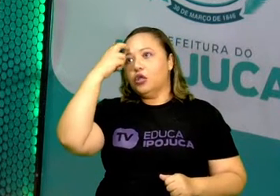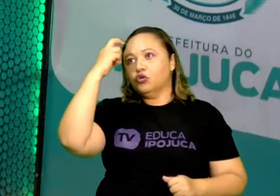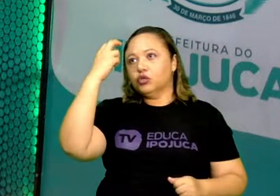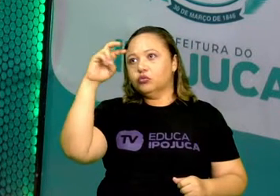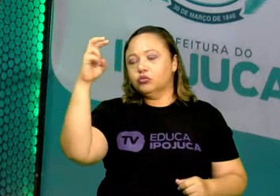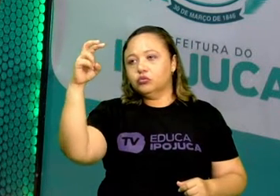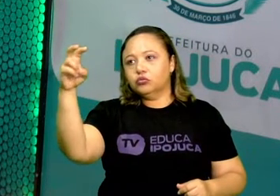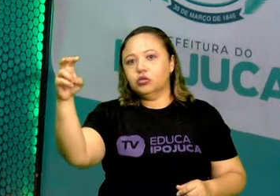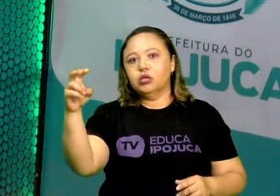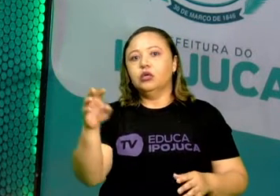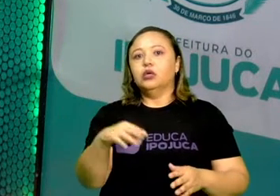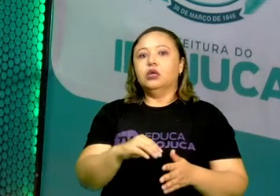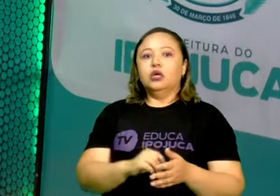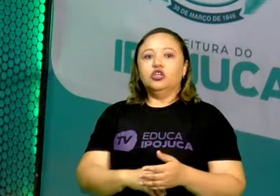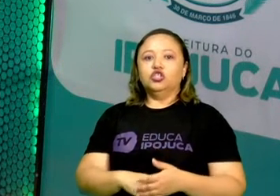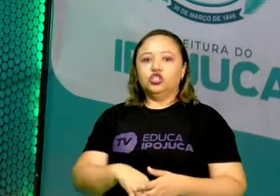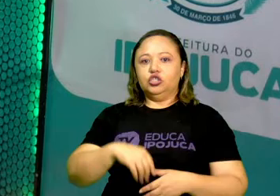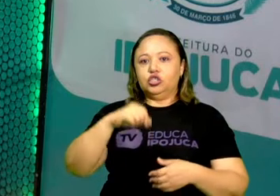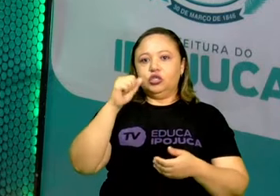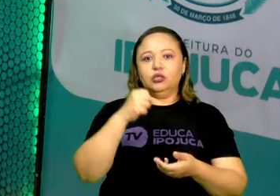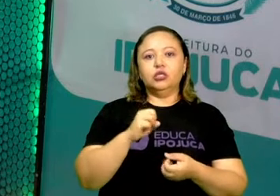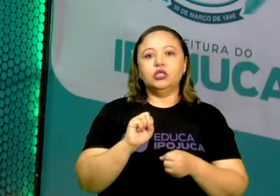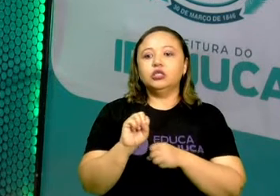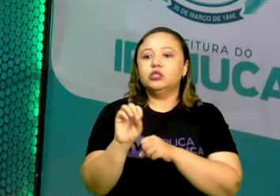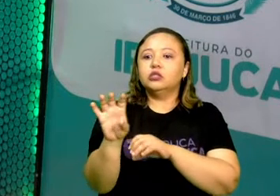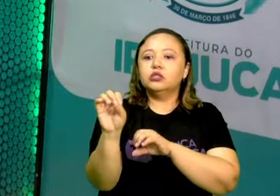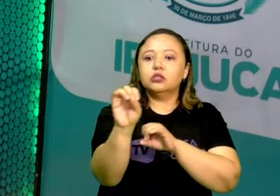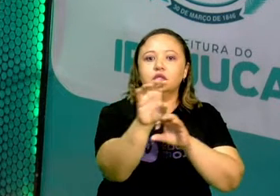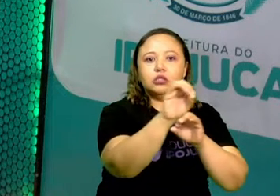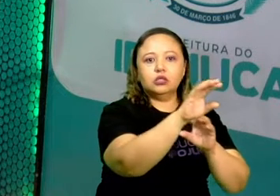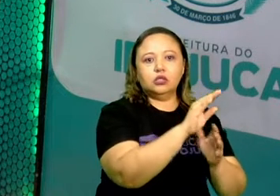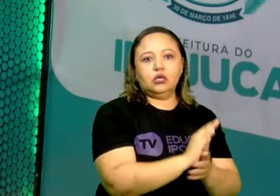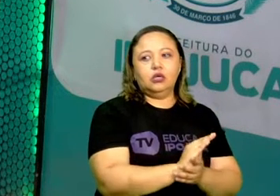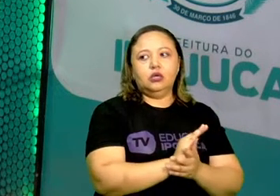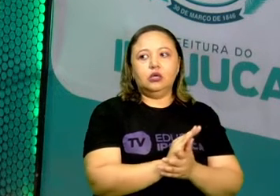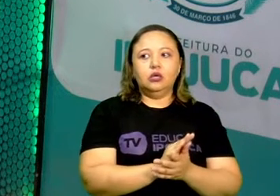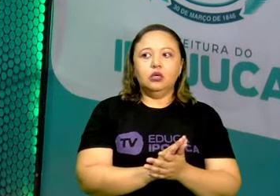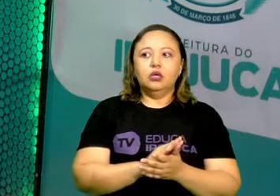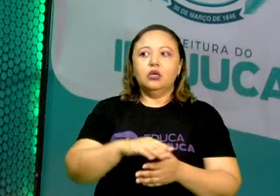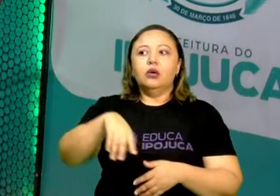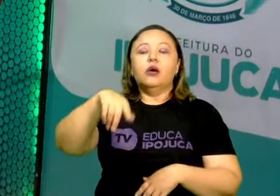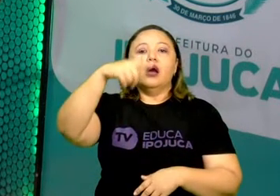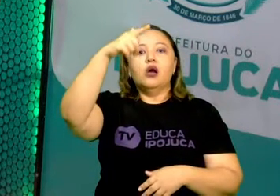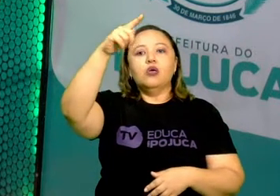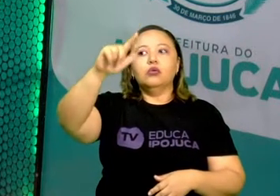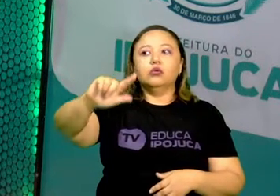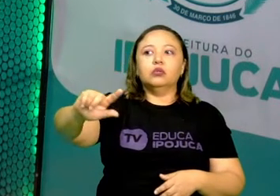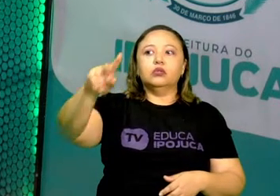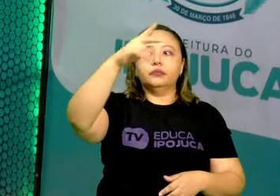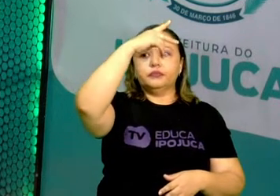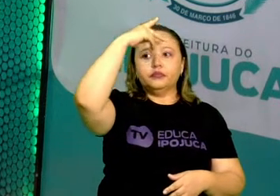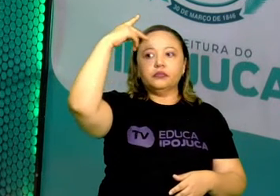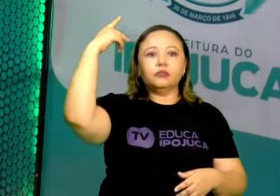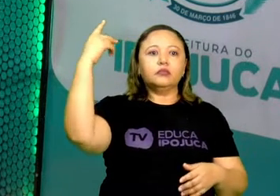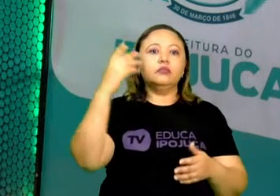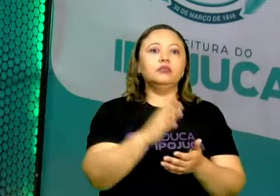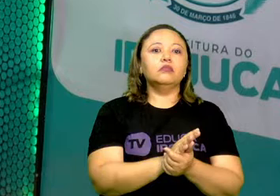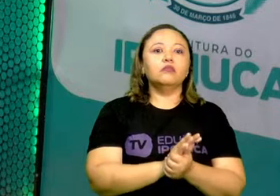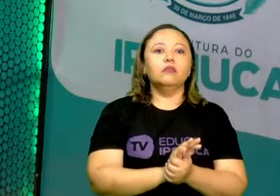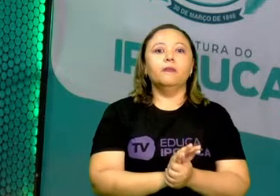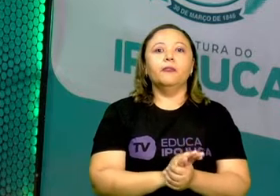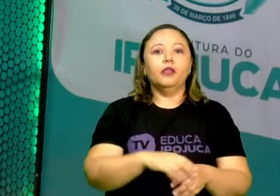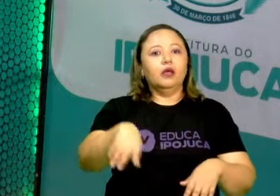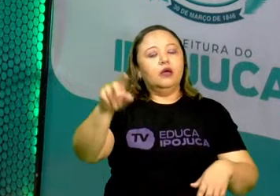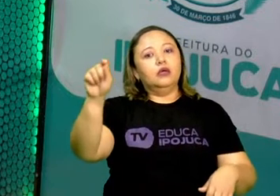cultura, ou retratamos a nossa cultura, ou a cultura de uma determinada raça,